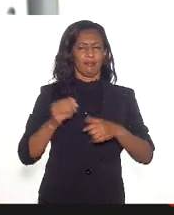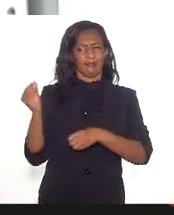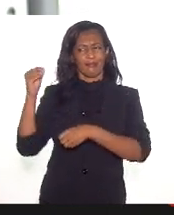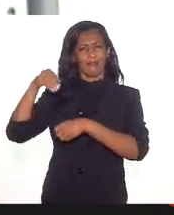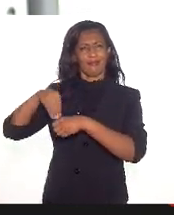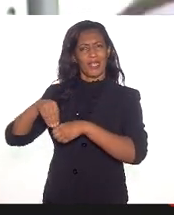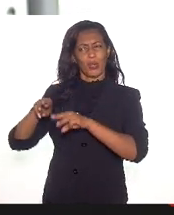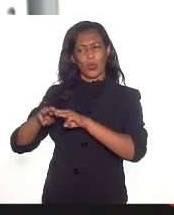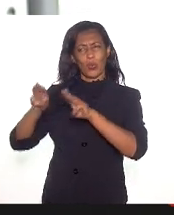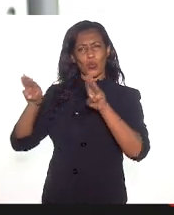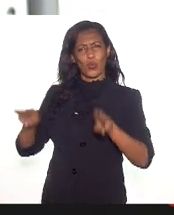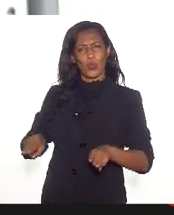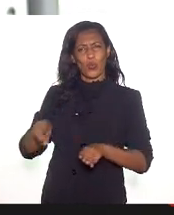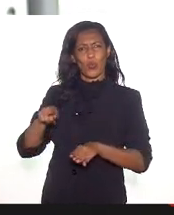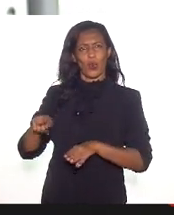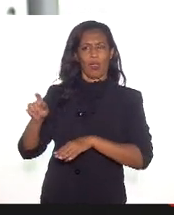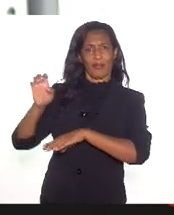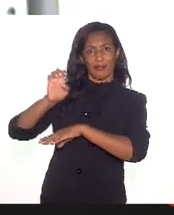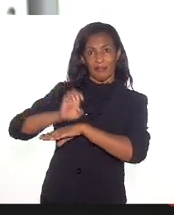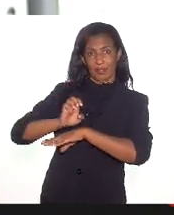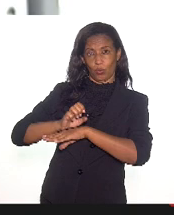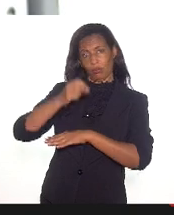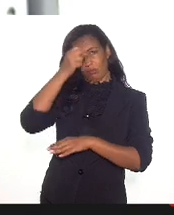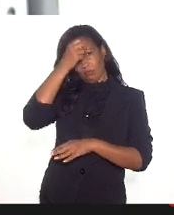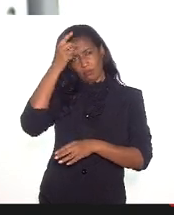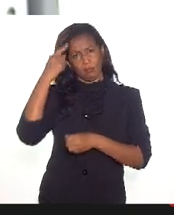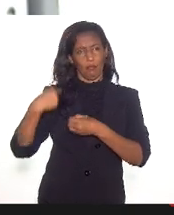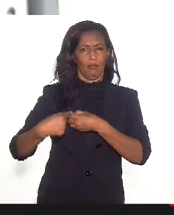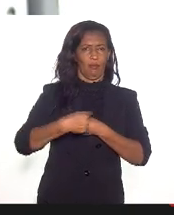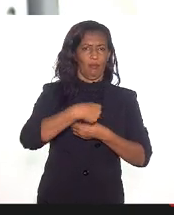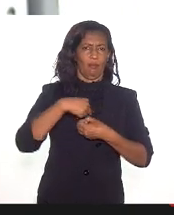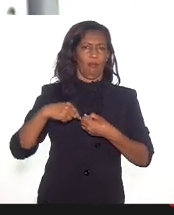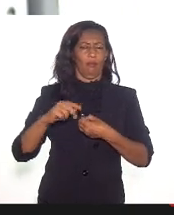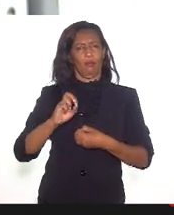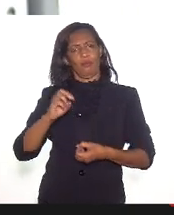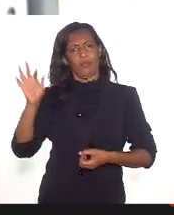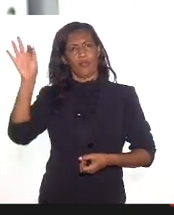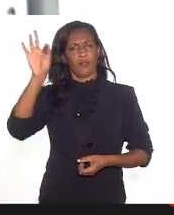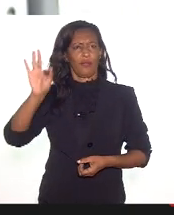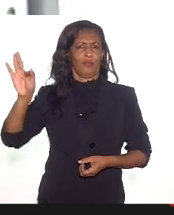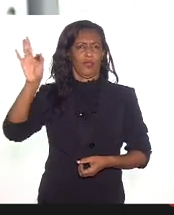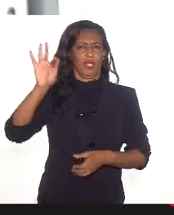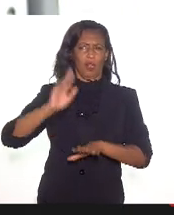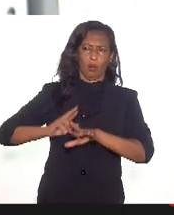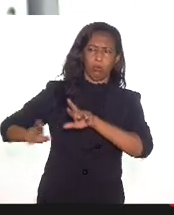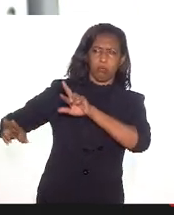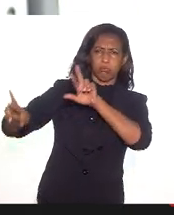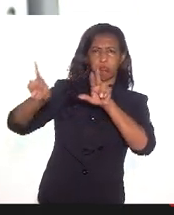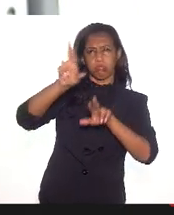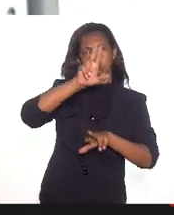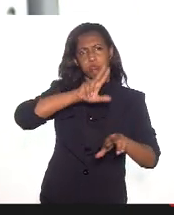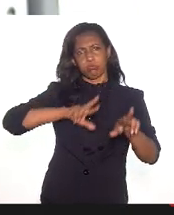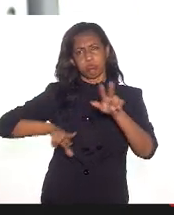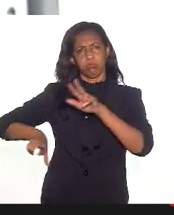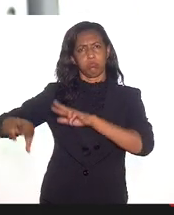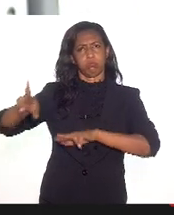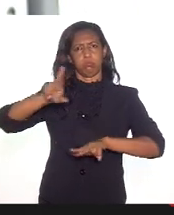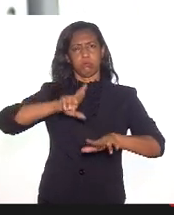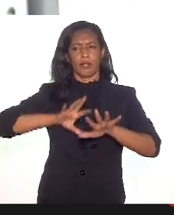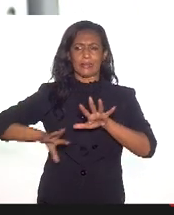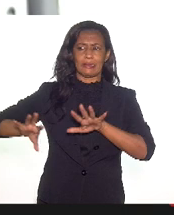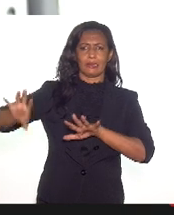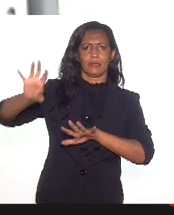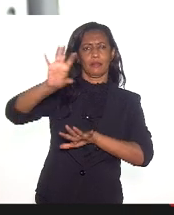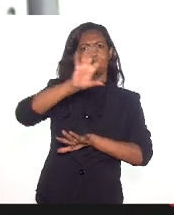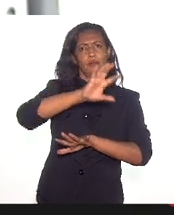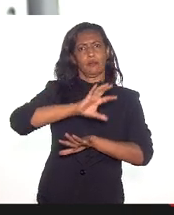nas esferas estaduais, municipais, federais, nos mais diversos setores.